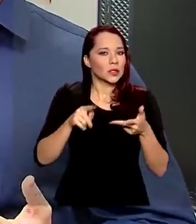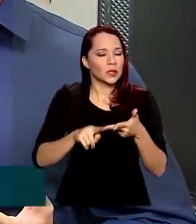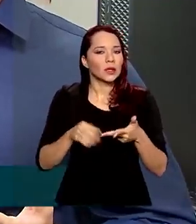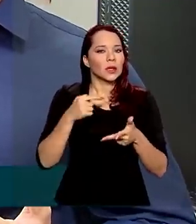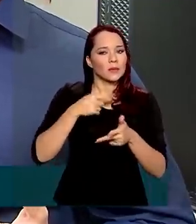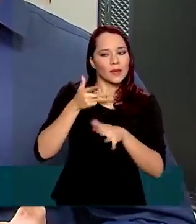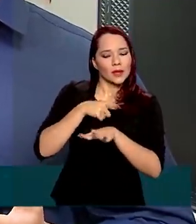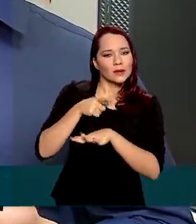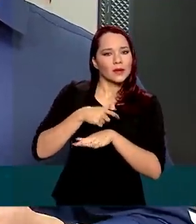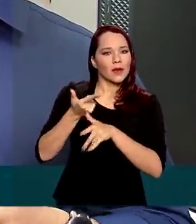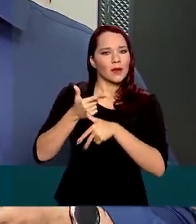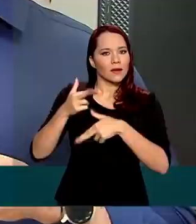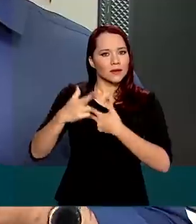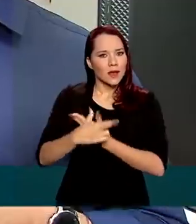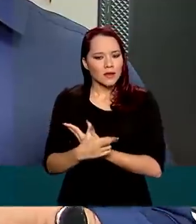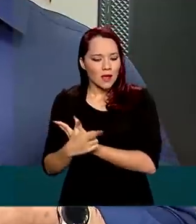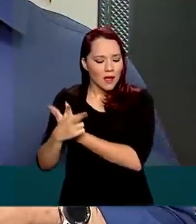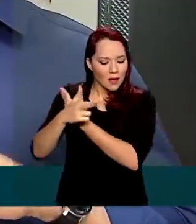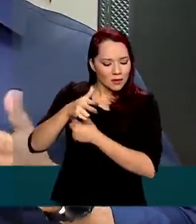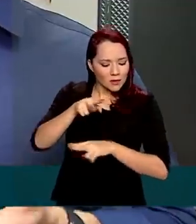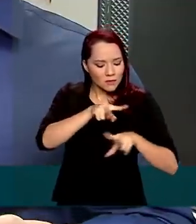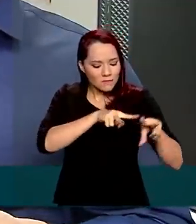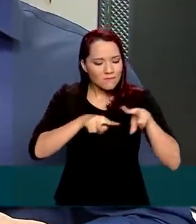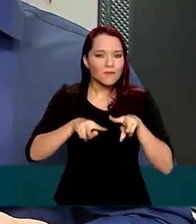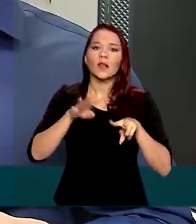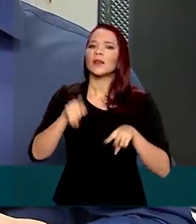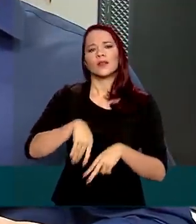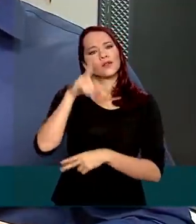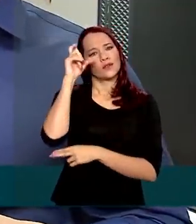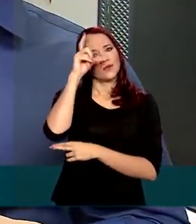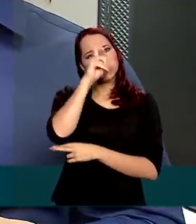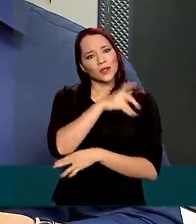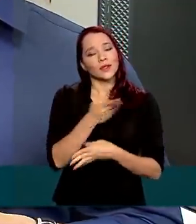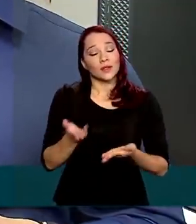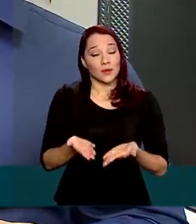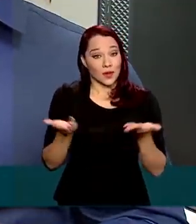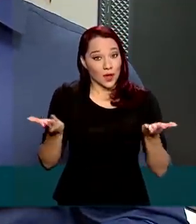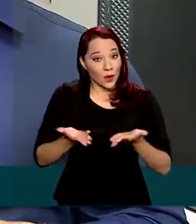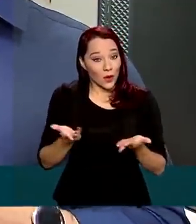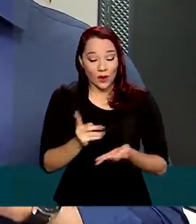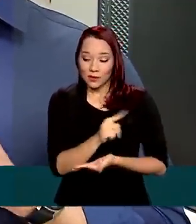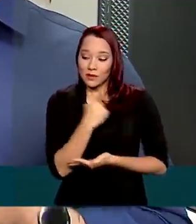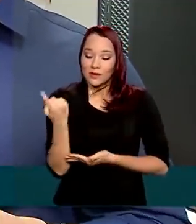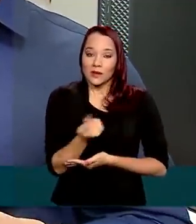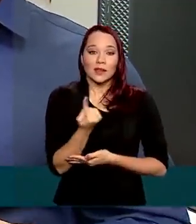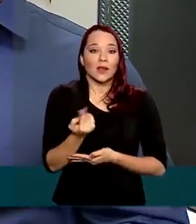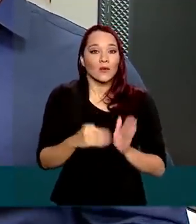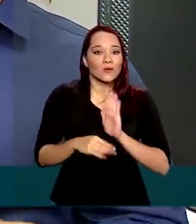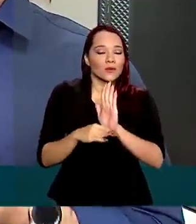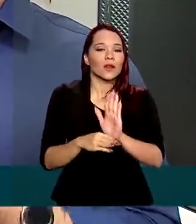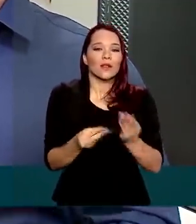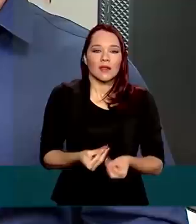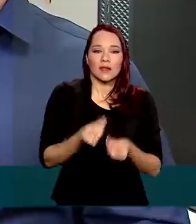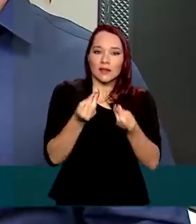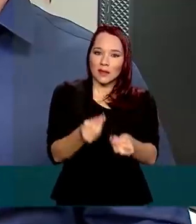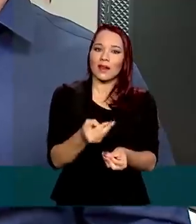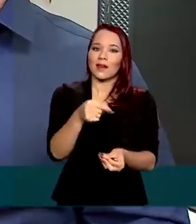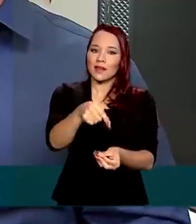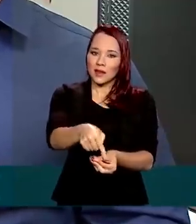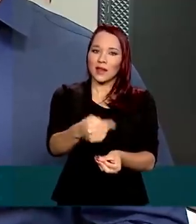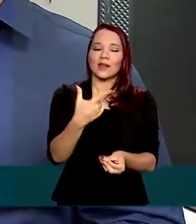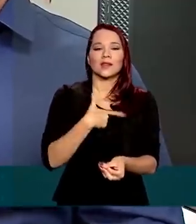acessar dados de satélite? Seria muito difícil ele ter isso. E o que nós estamos fazendo é fornecendo esse